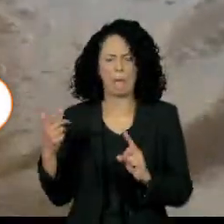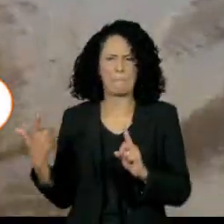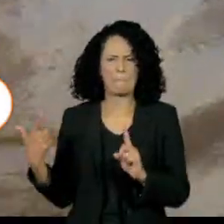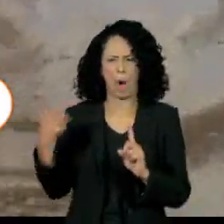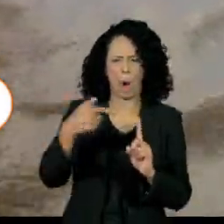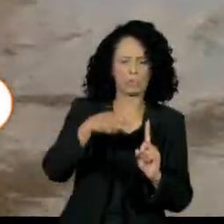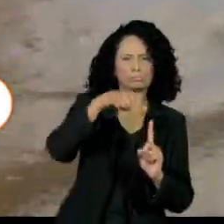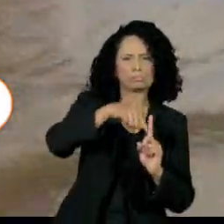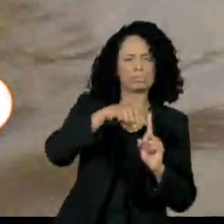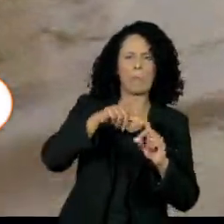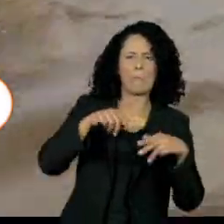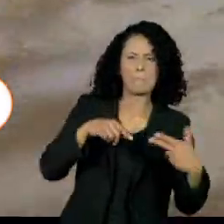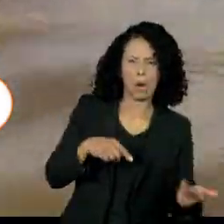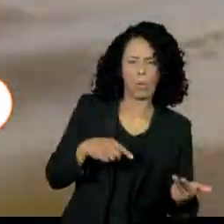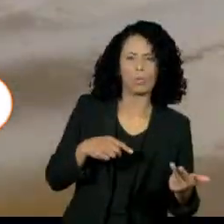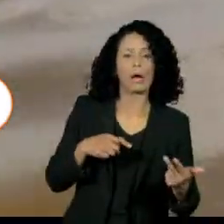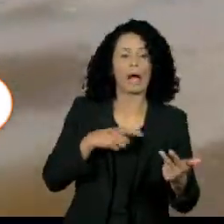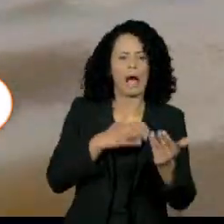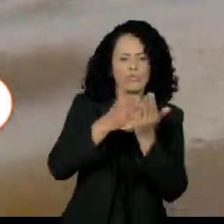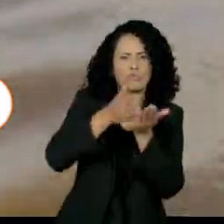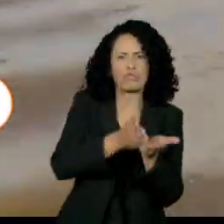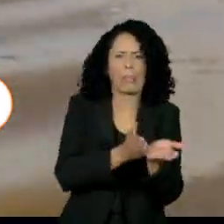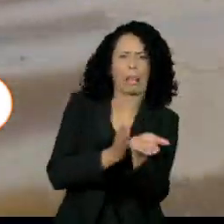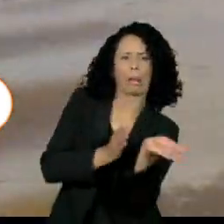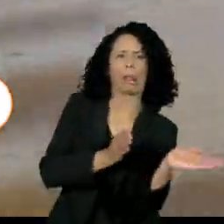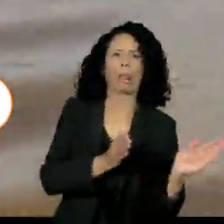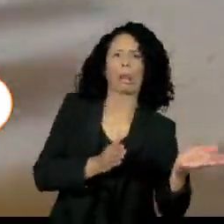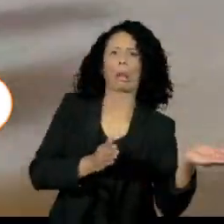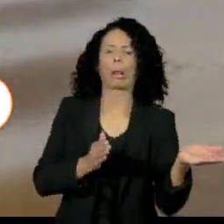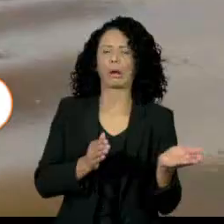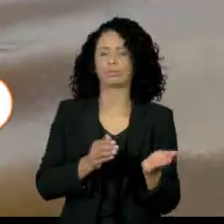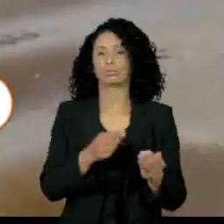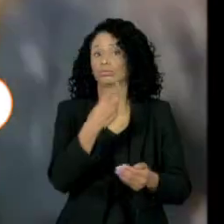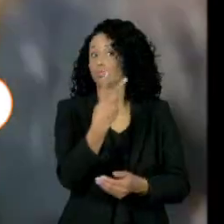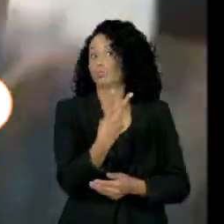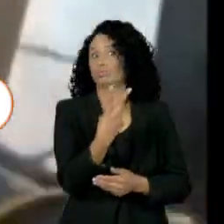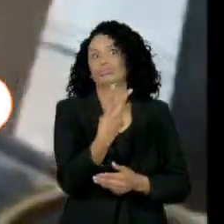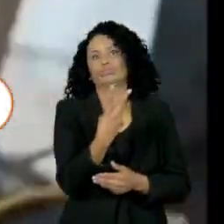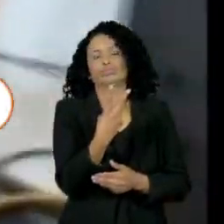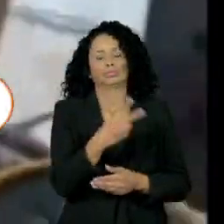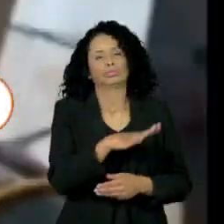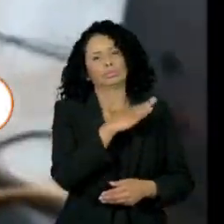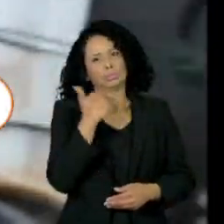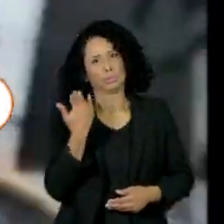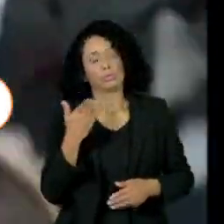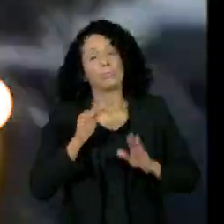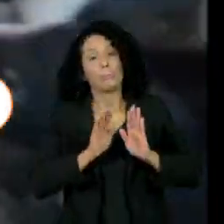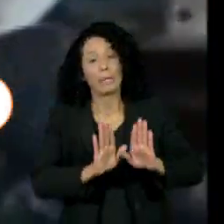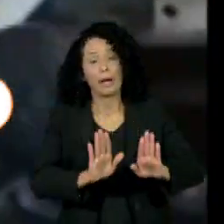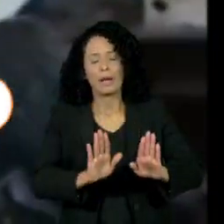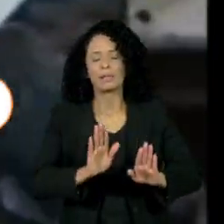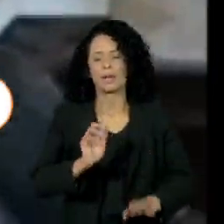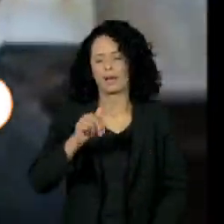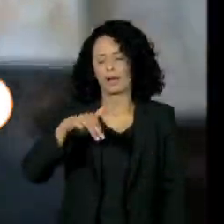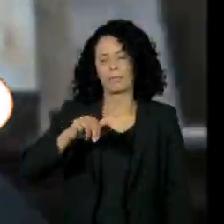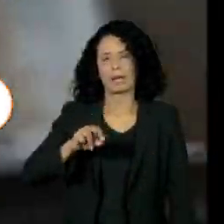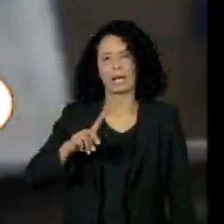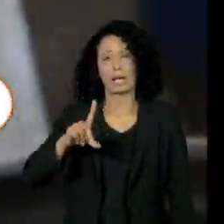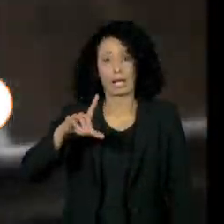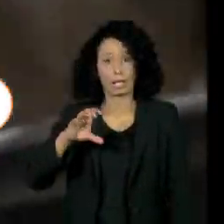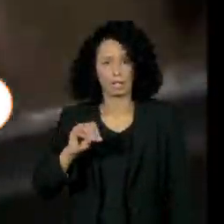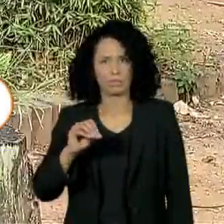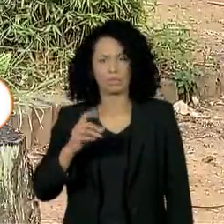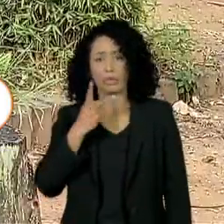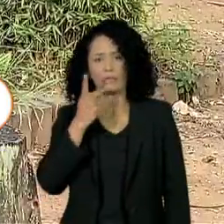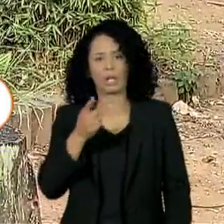desgovernada e então Jefferson atirou nos dois. Amarildo, então, ajudou a esconder a lancha e ajudou também a ocultar